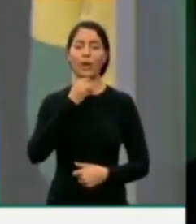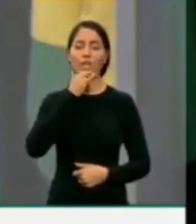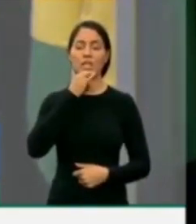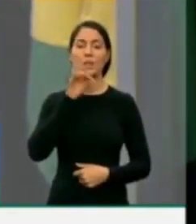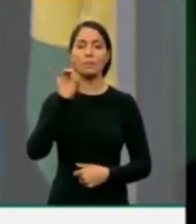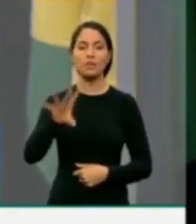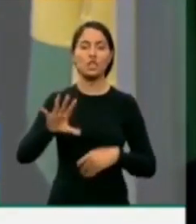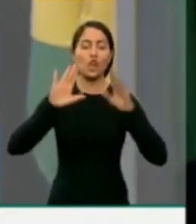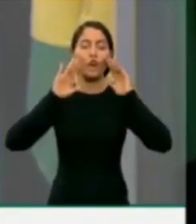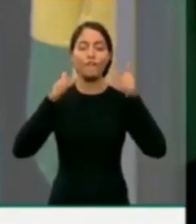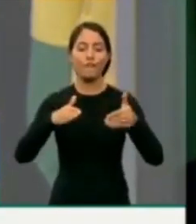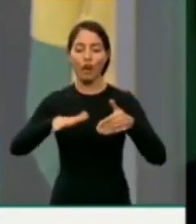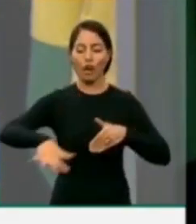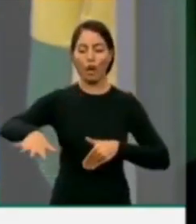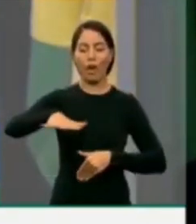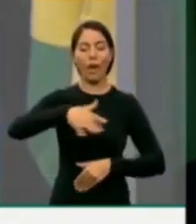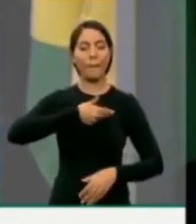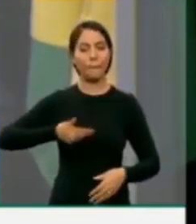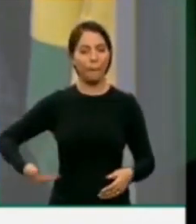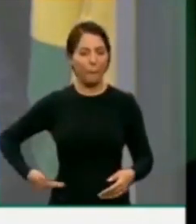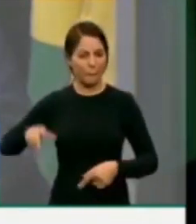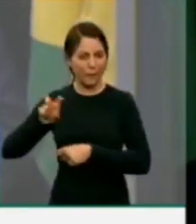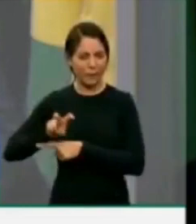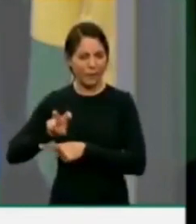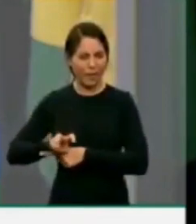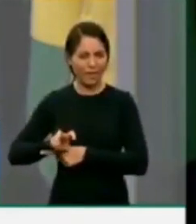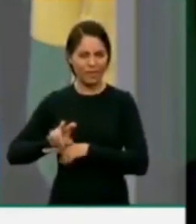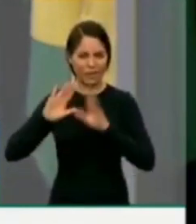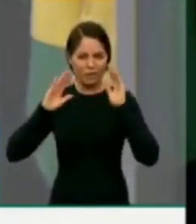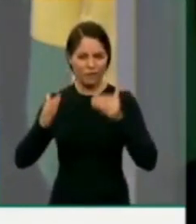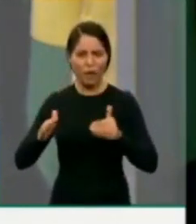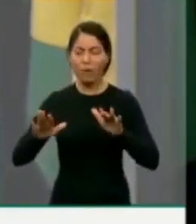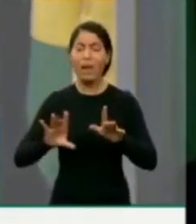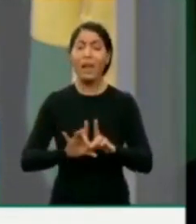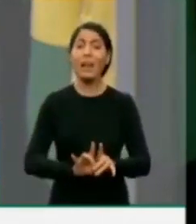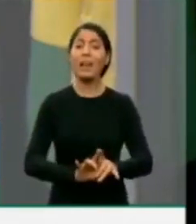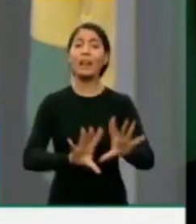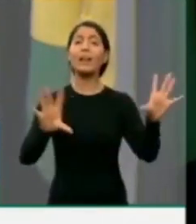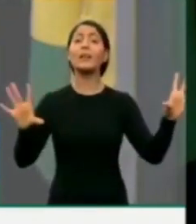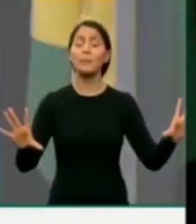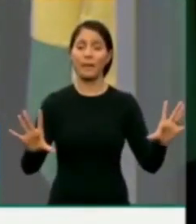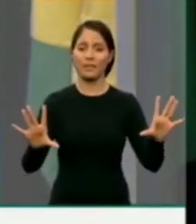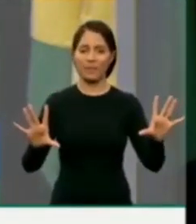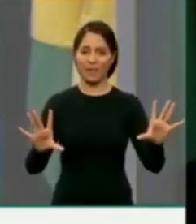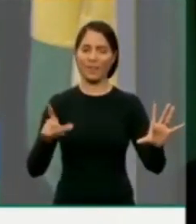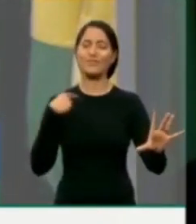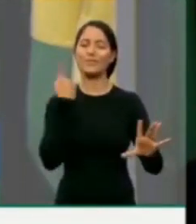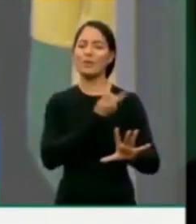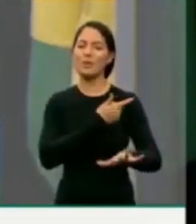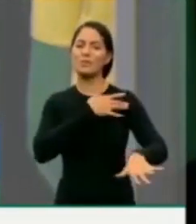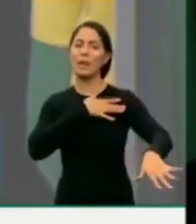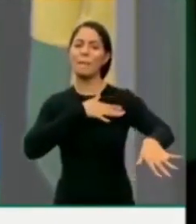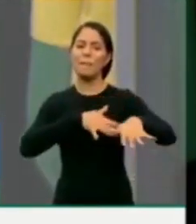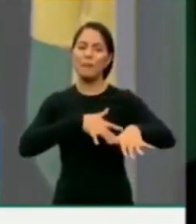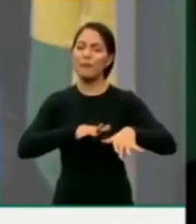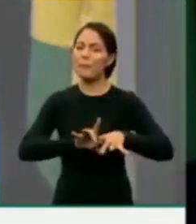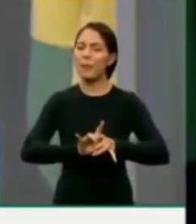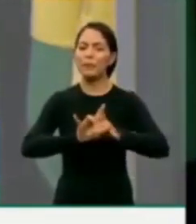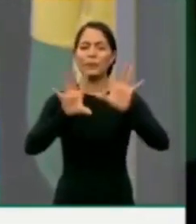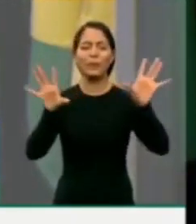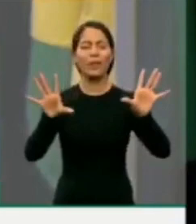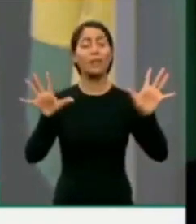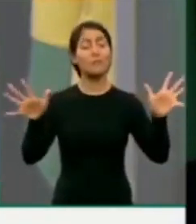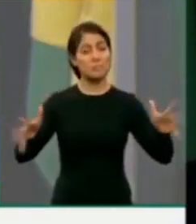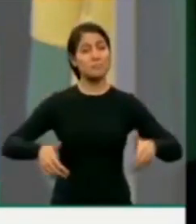creches públicas e também para a educação pública. Queremos dar liberdade para que haja essa movimentação para melhorar